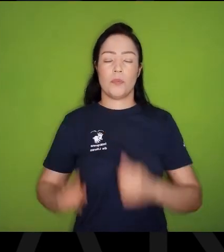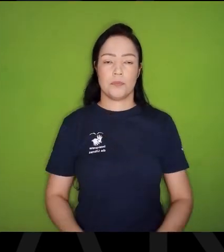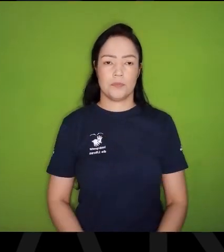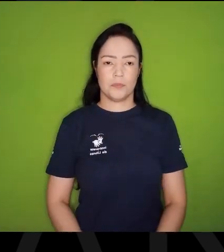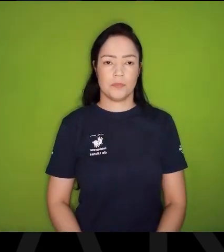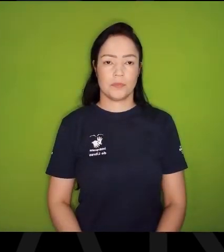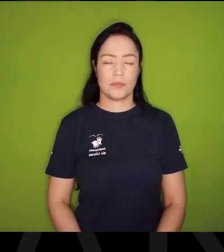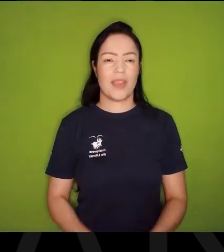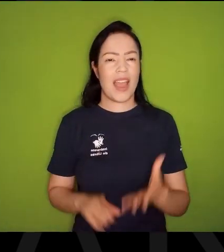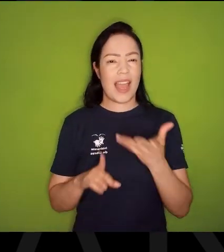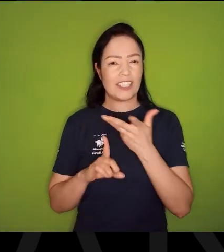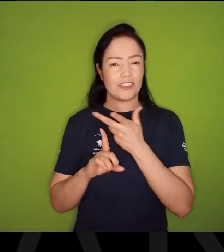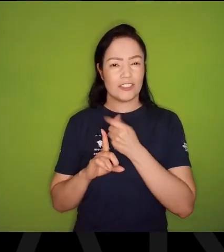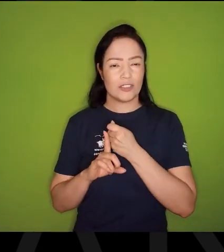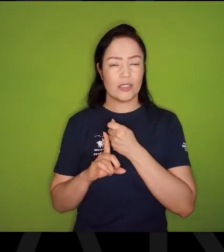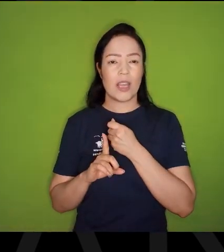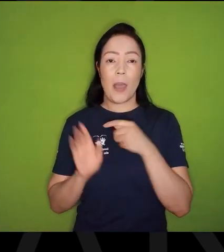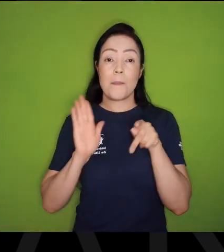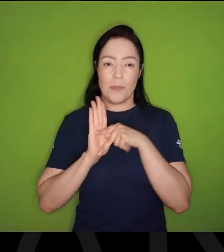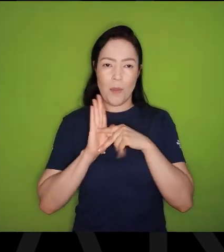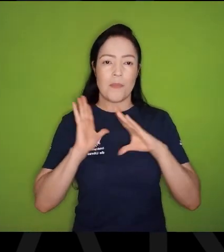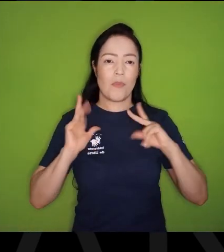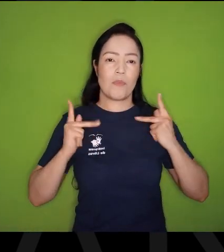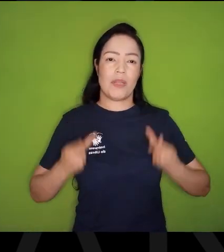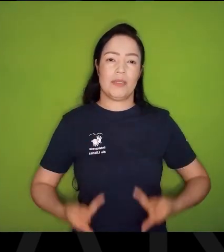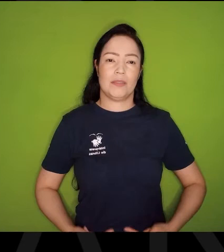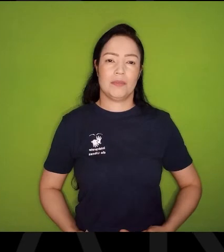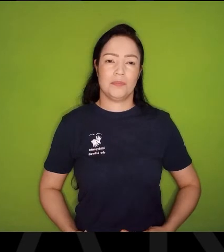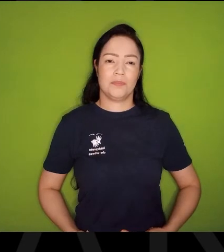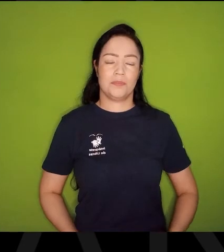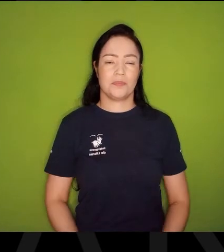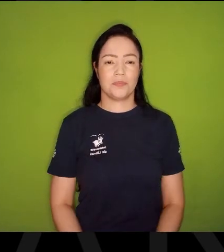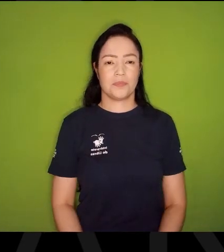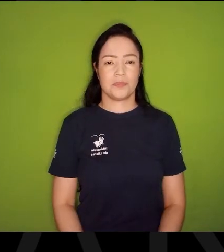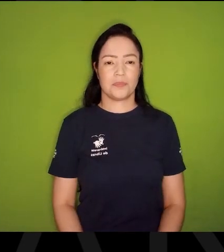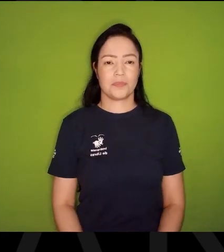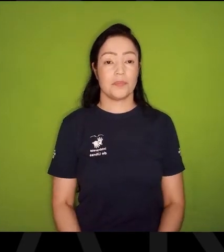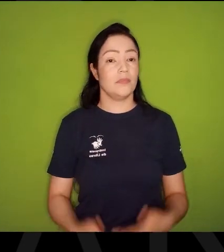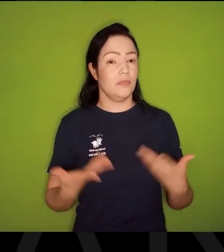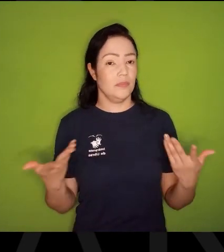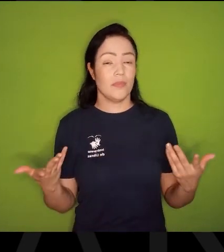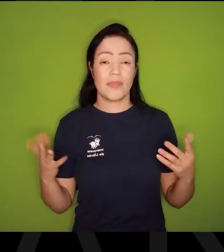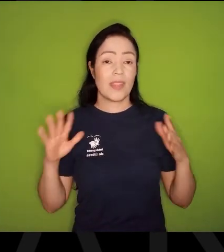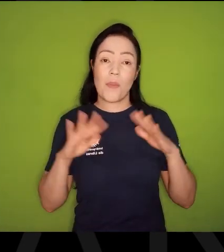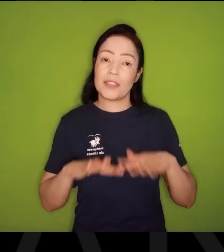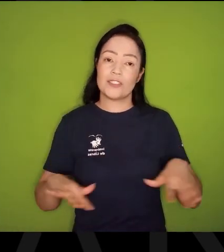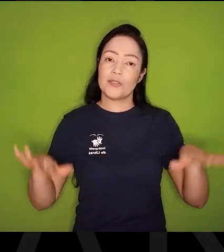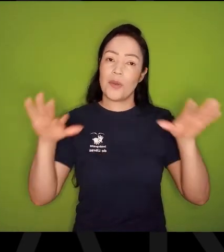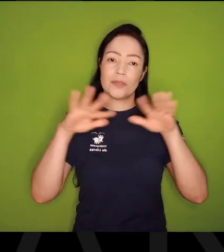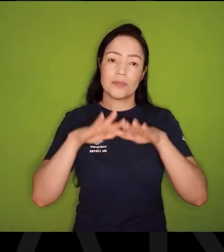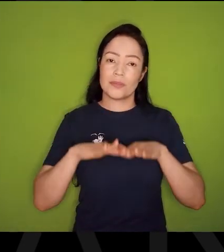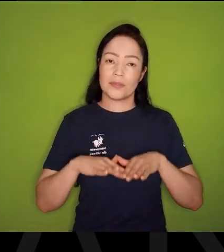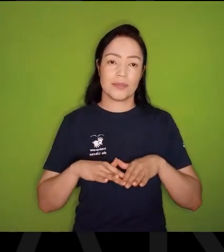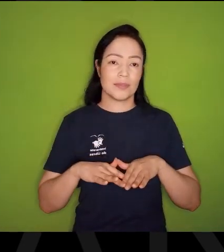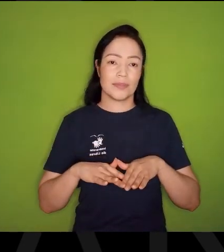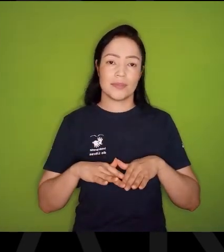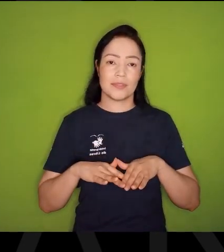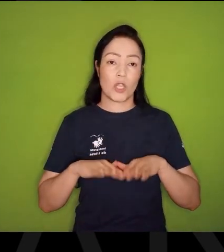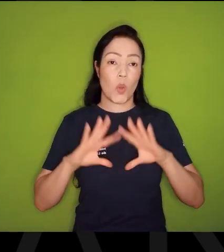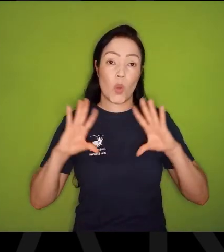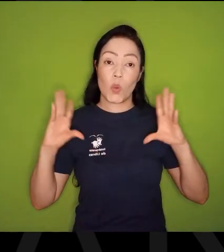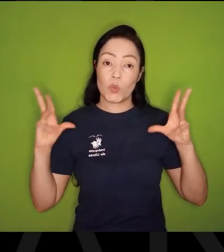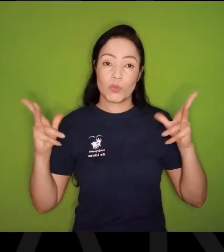A arte é um patrimônio humano, Sendo um patrimônio humano, É de todos e de todas, E de todos,